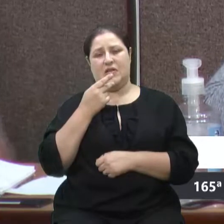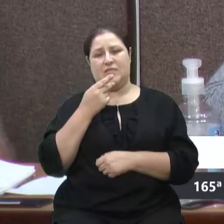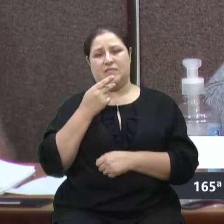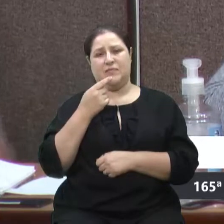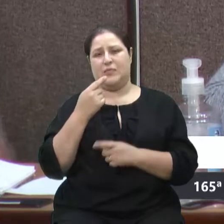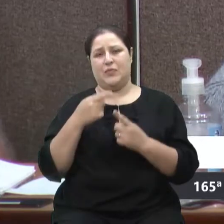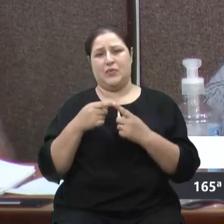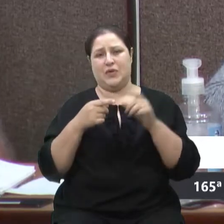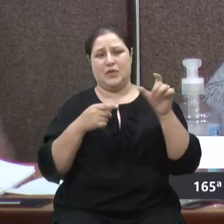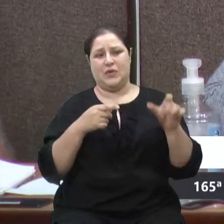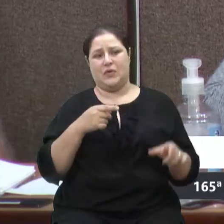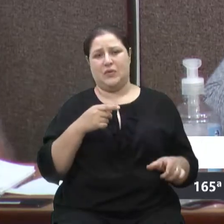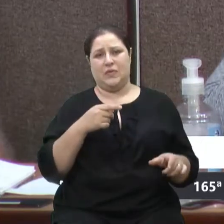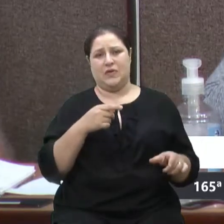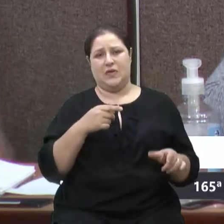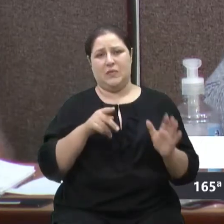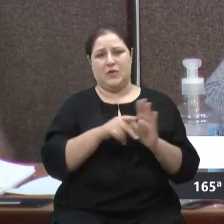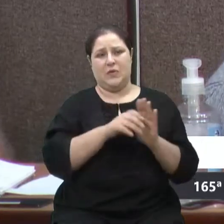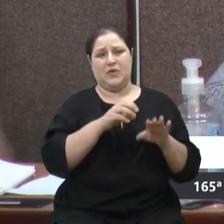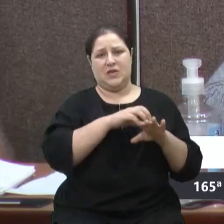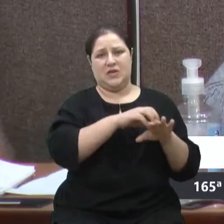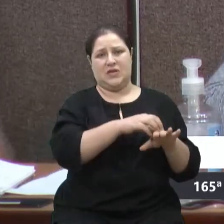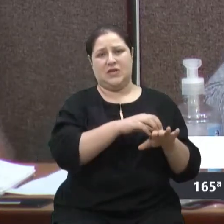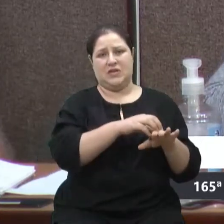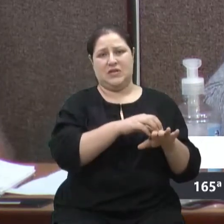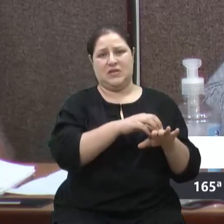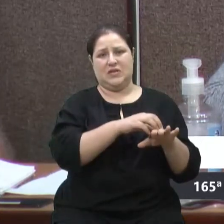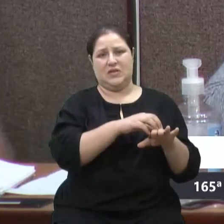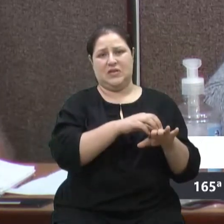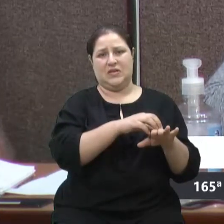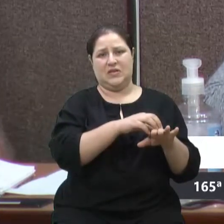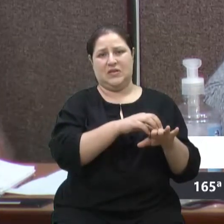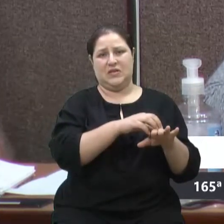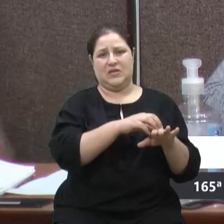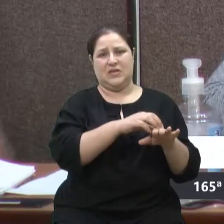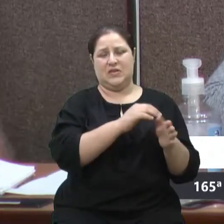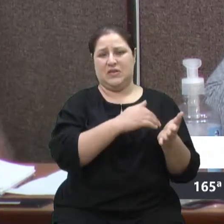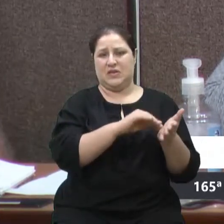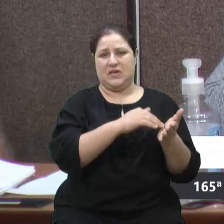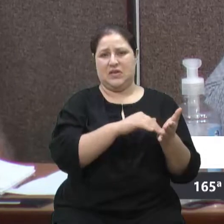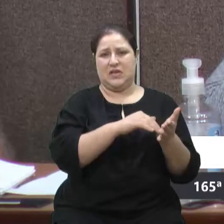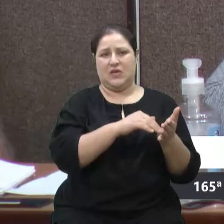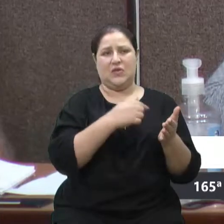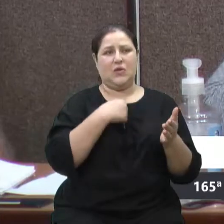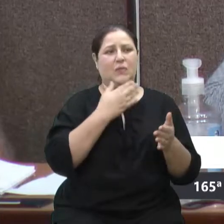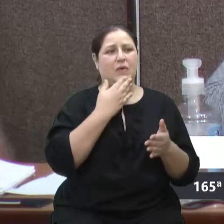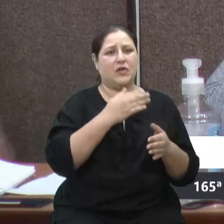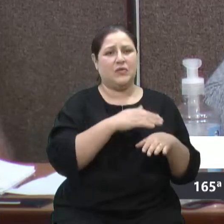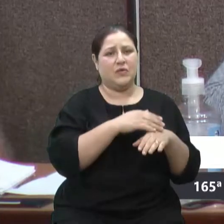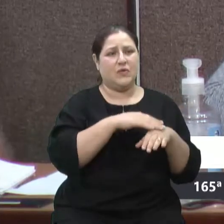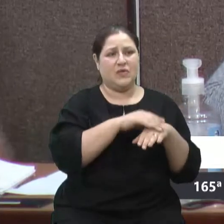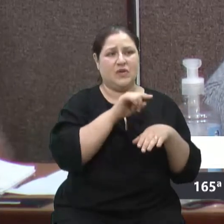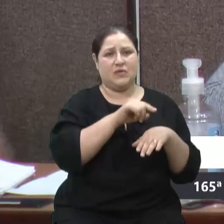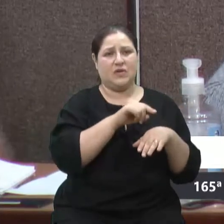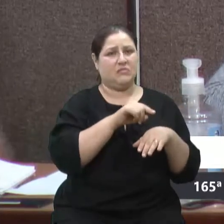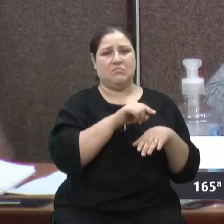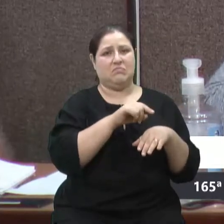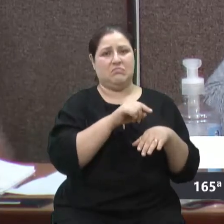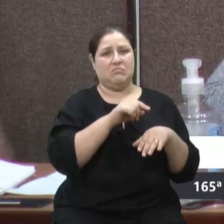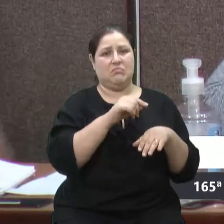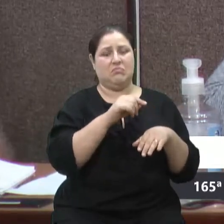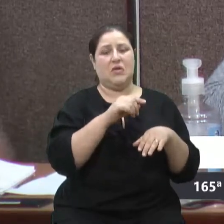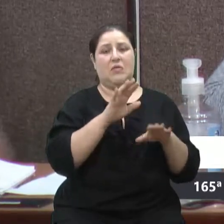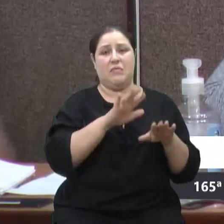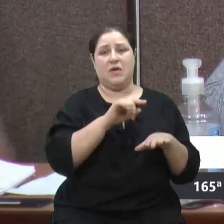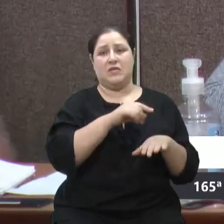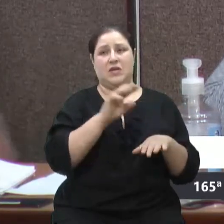comunidade, ele não é capaz. Mas ontem, assunto da Visat, ele estava aqui. Tem tachão que faz mais de um ano, que eu já falei nesta casa,